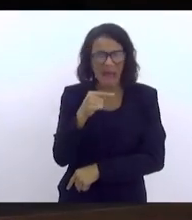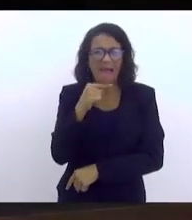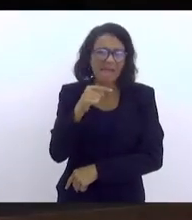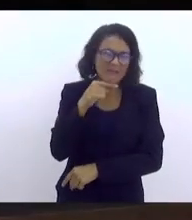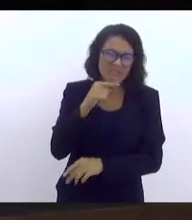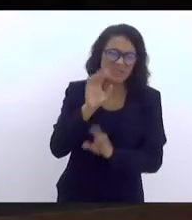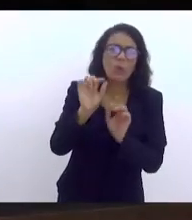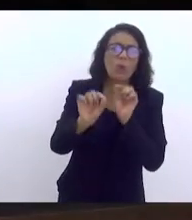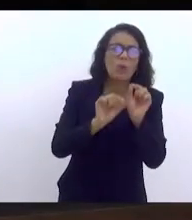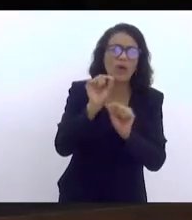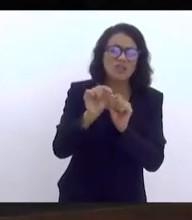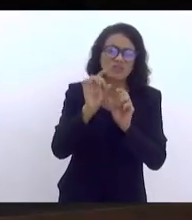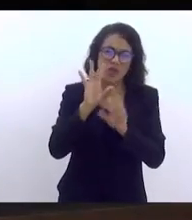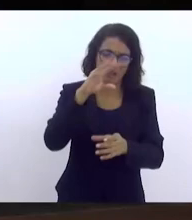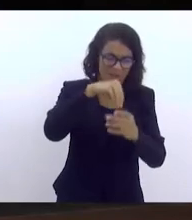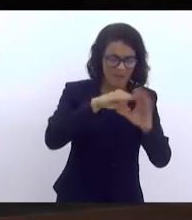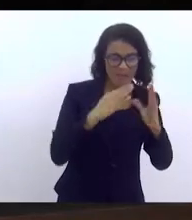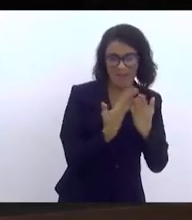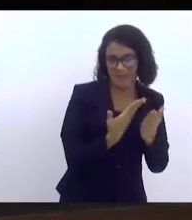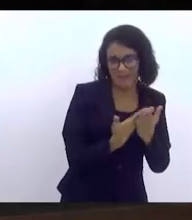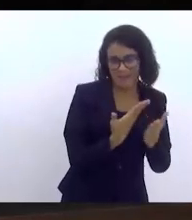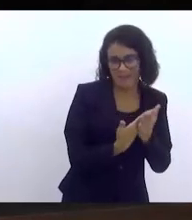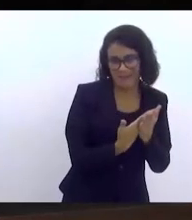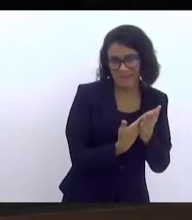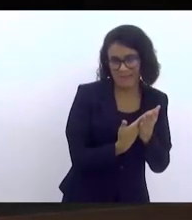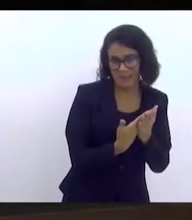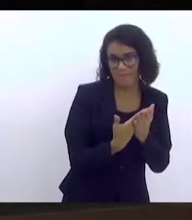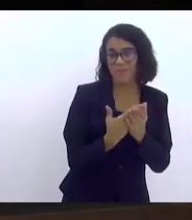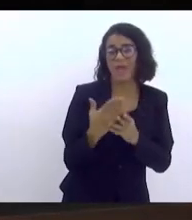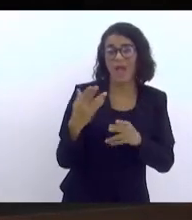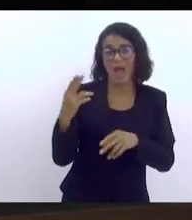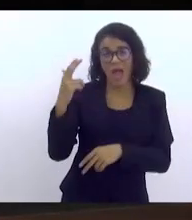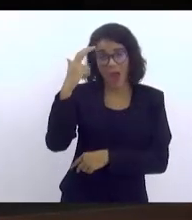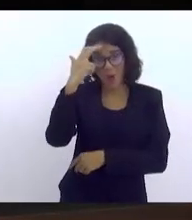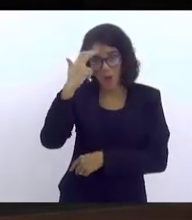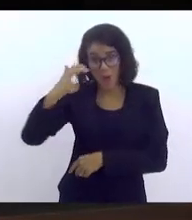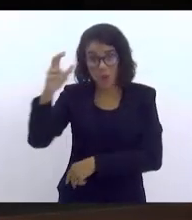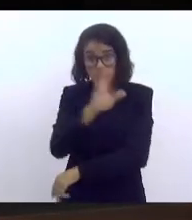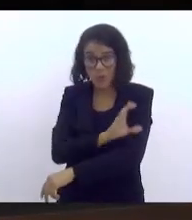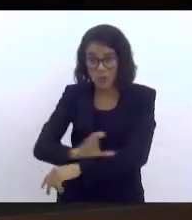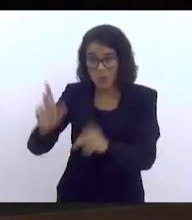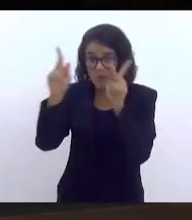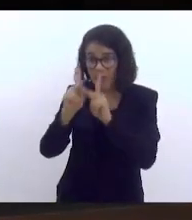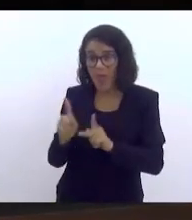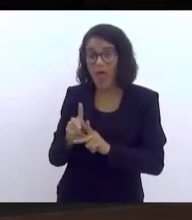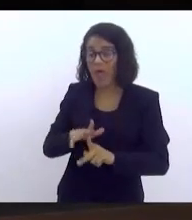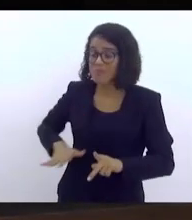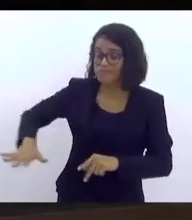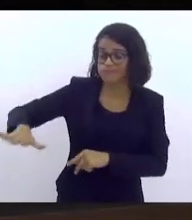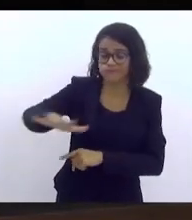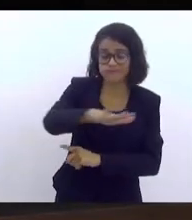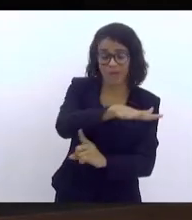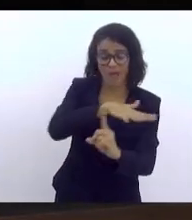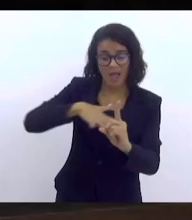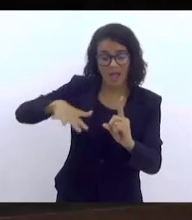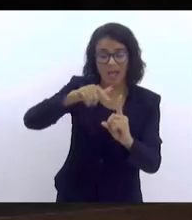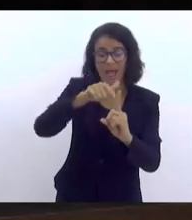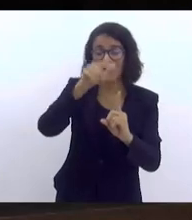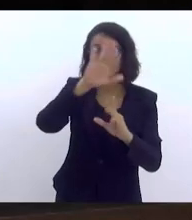de paz só na escola. A cultura de paz tem que ser paz no território onde aquela escola está.